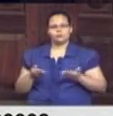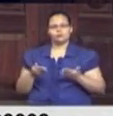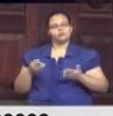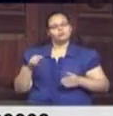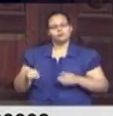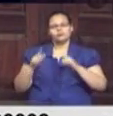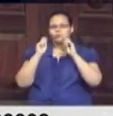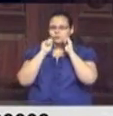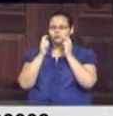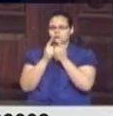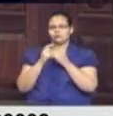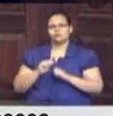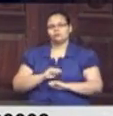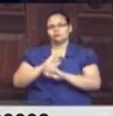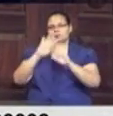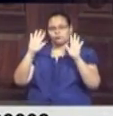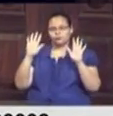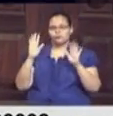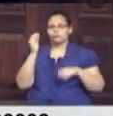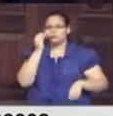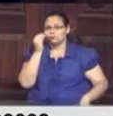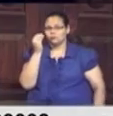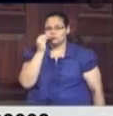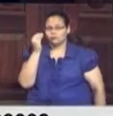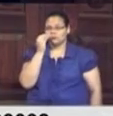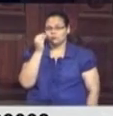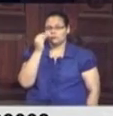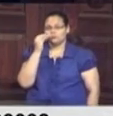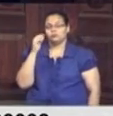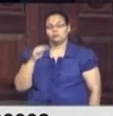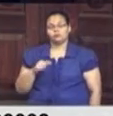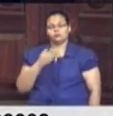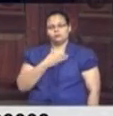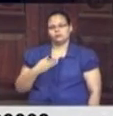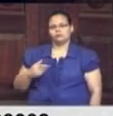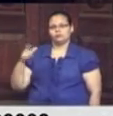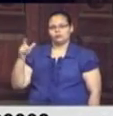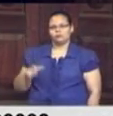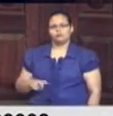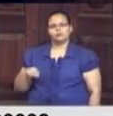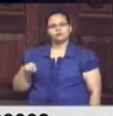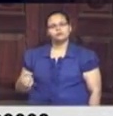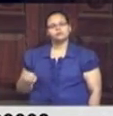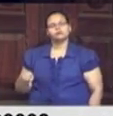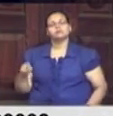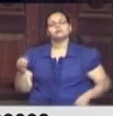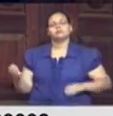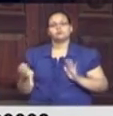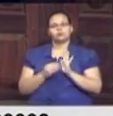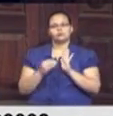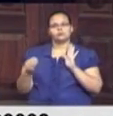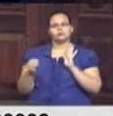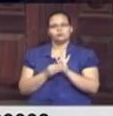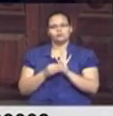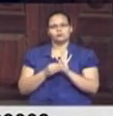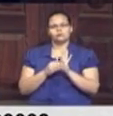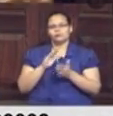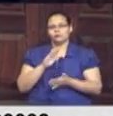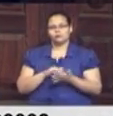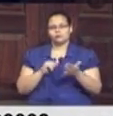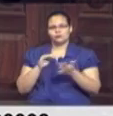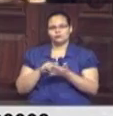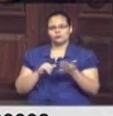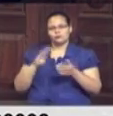demonstração clara numa tentativa, sim, do governo, de colocar uma emenda que tirasse o principal